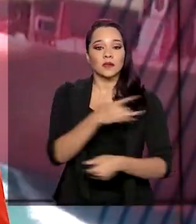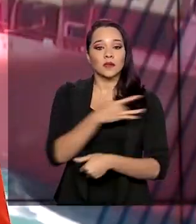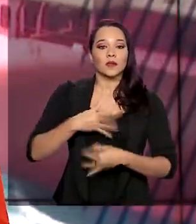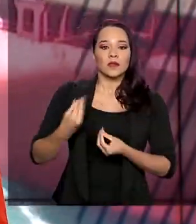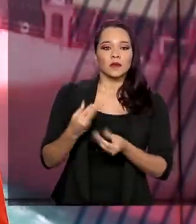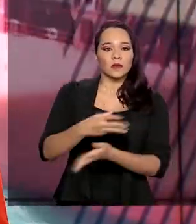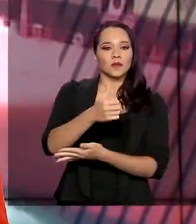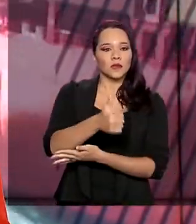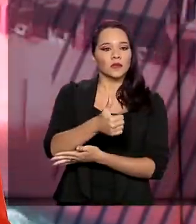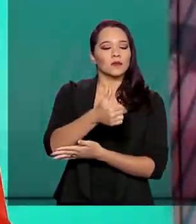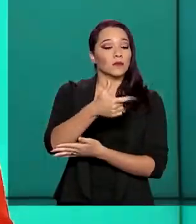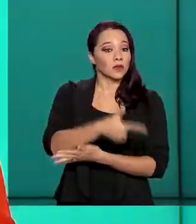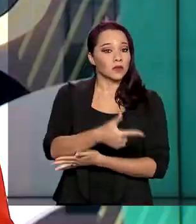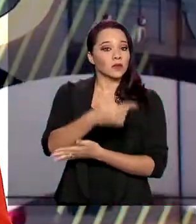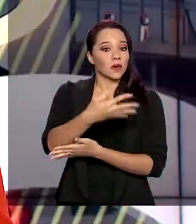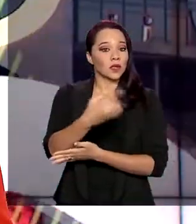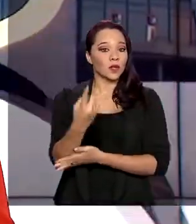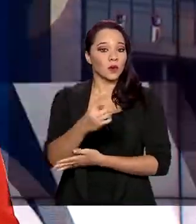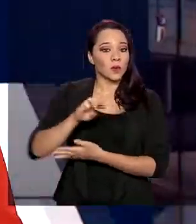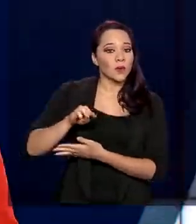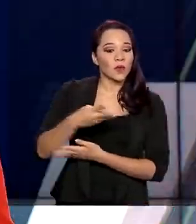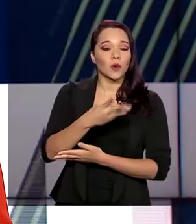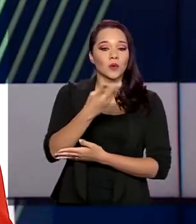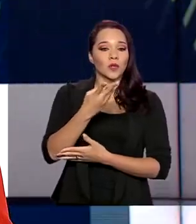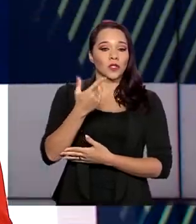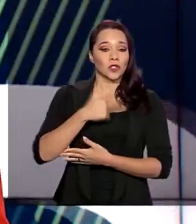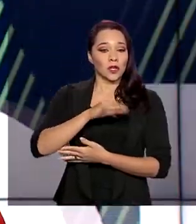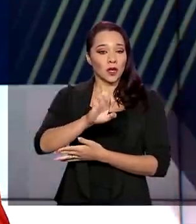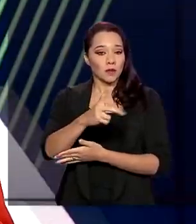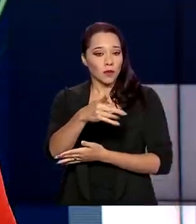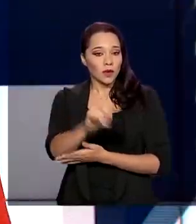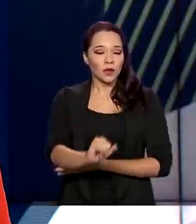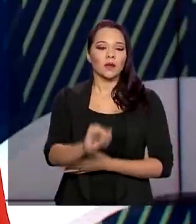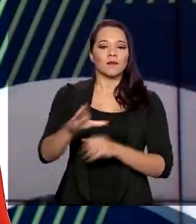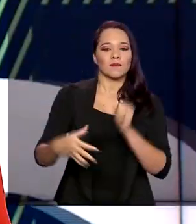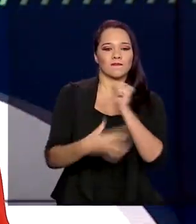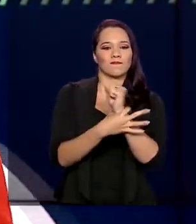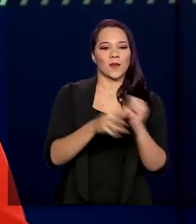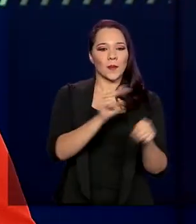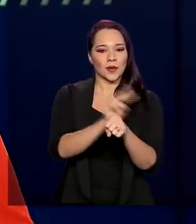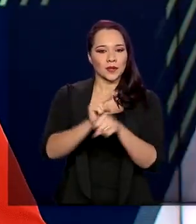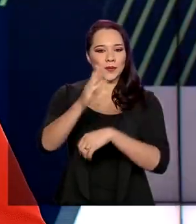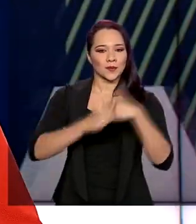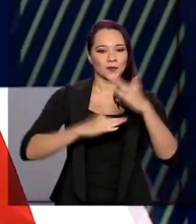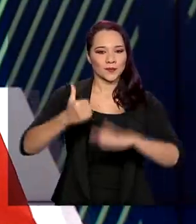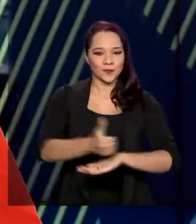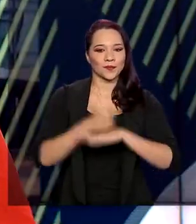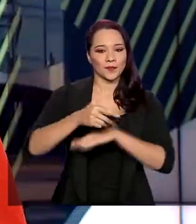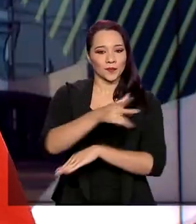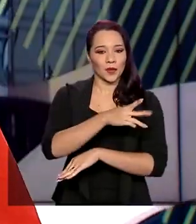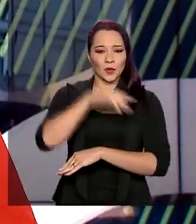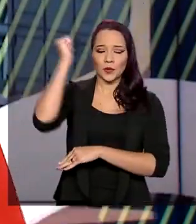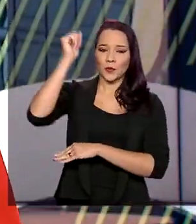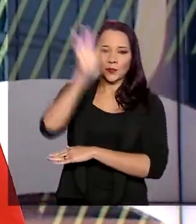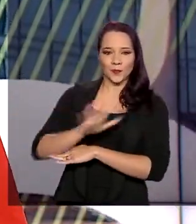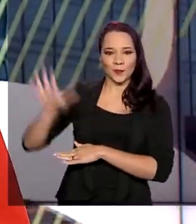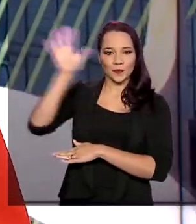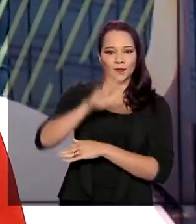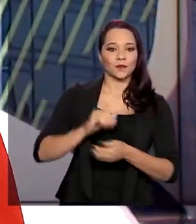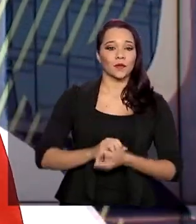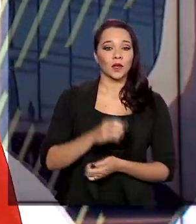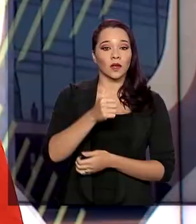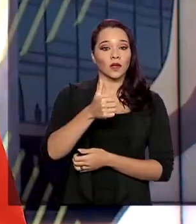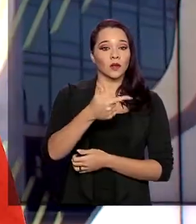241 milhões de equipamentos de proteção individual para garantir a proteção dos profissionais de saúde em todo o país.